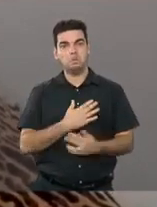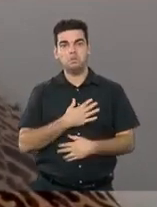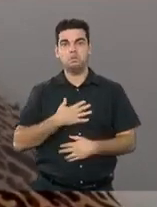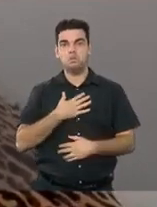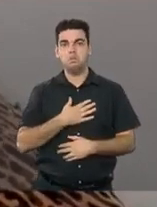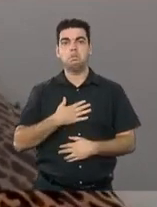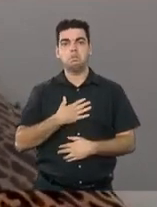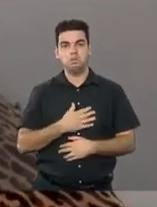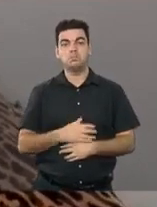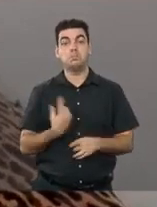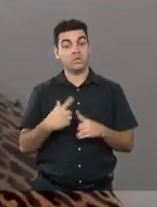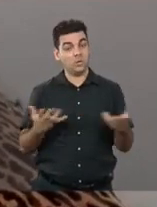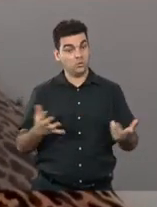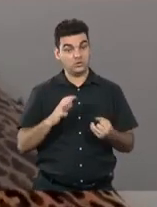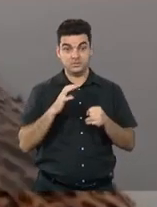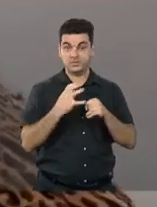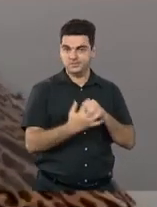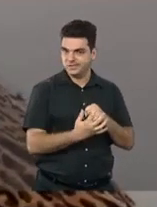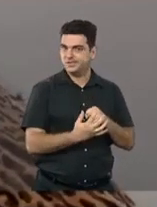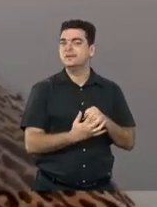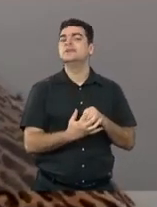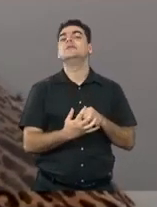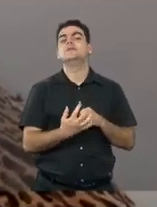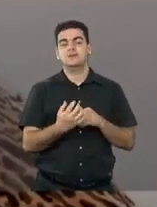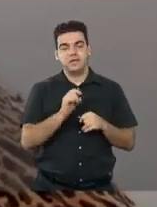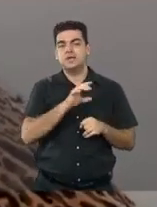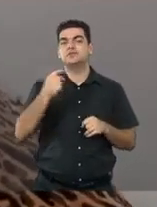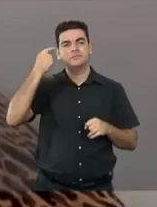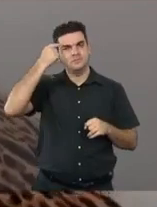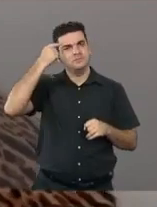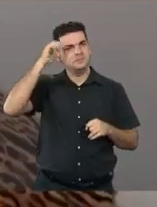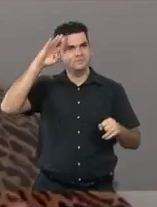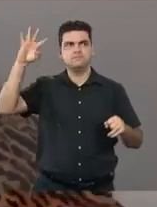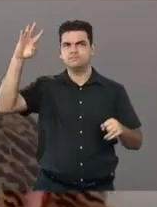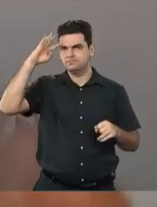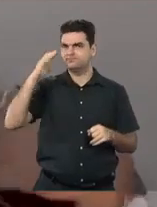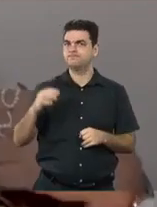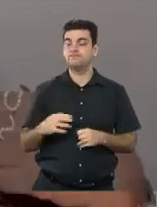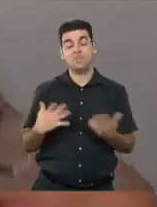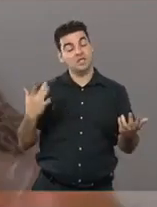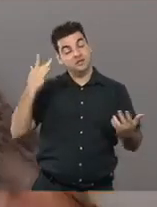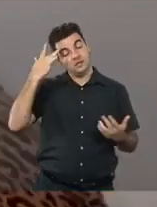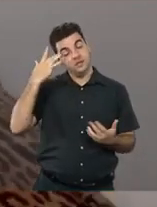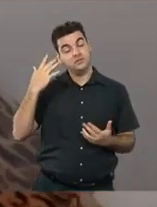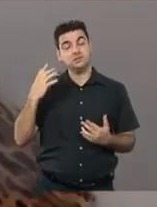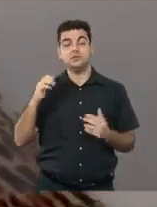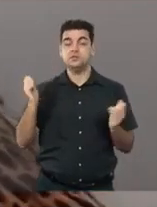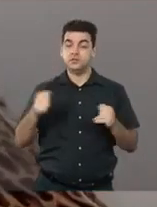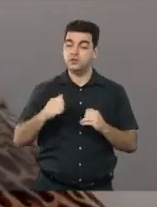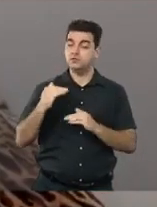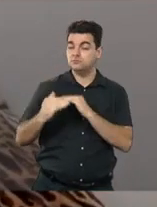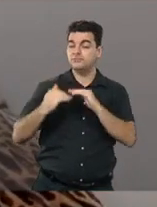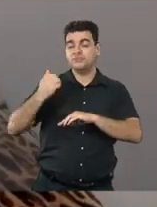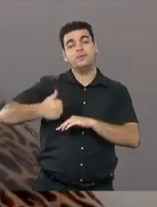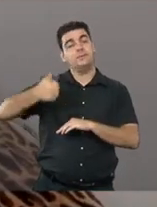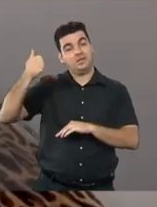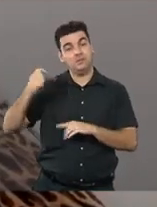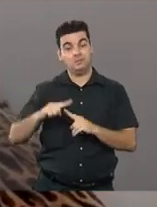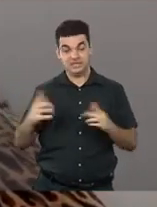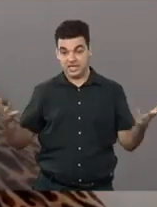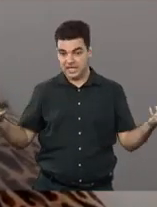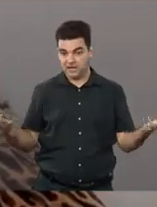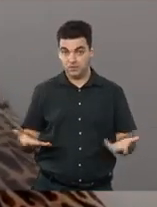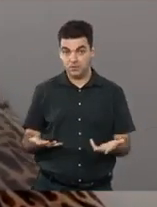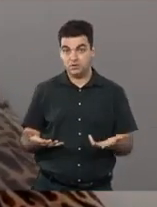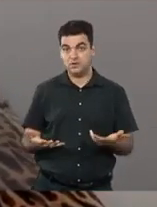Eu acho que a epidemia trouxe uma coisa de pertencimento, que ainda vai levar para amadurecer a nível de consciência. Mas isso